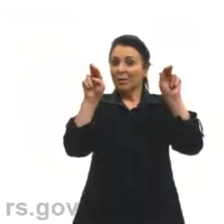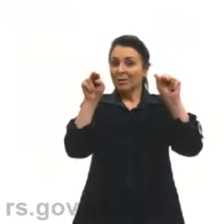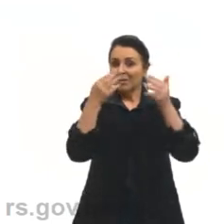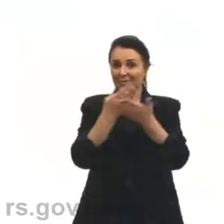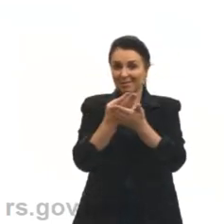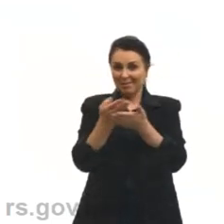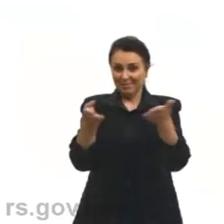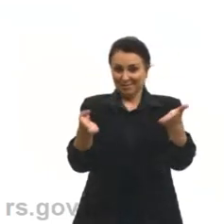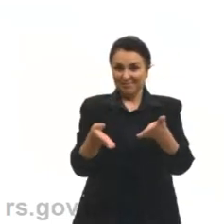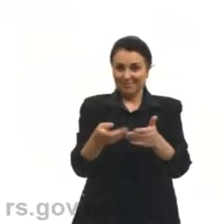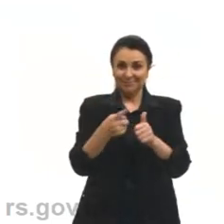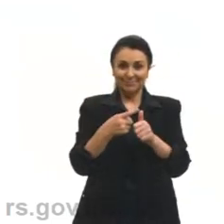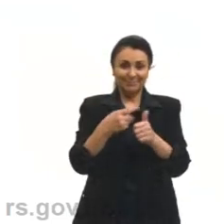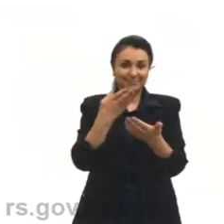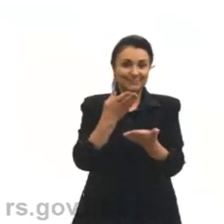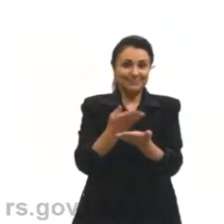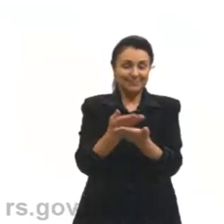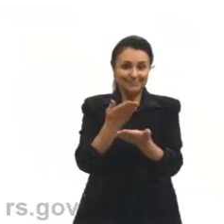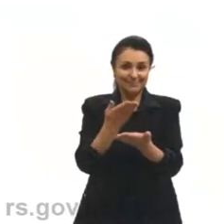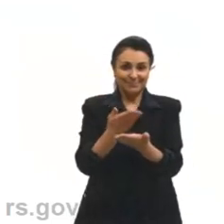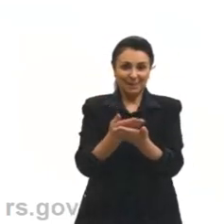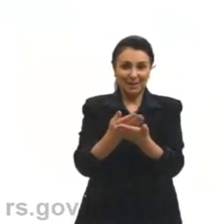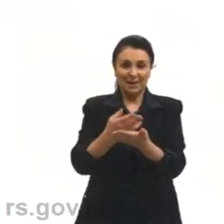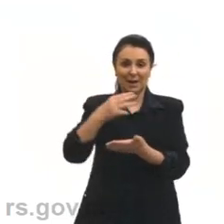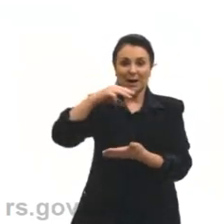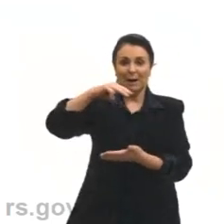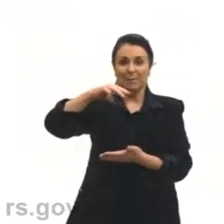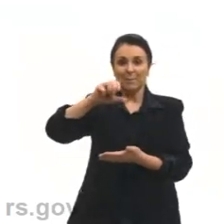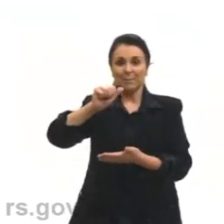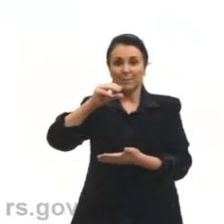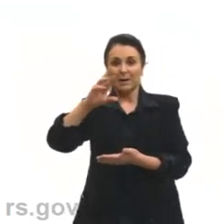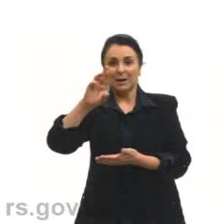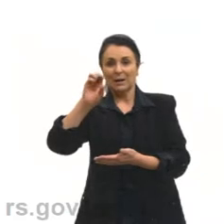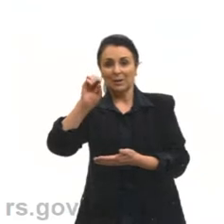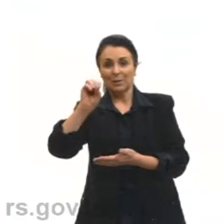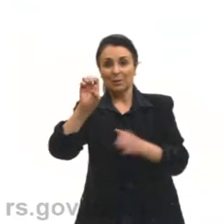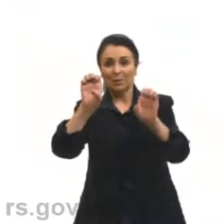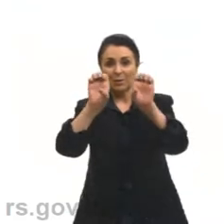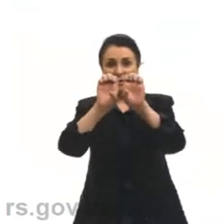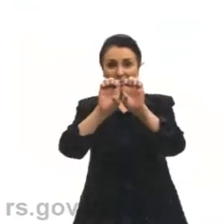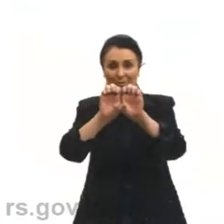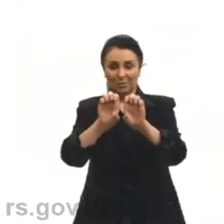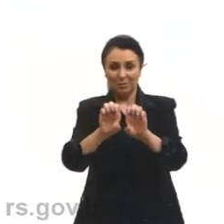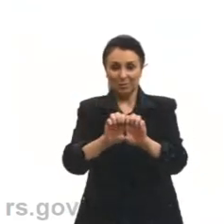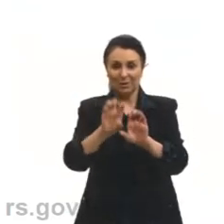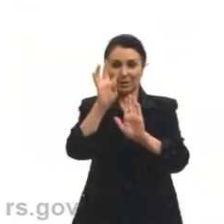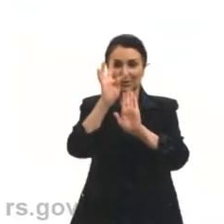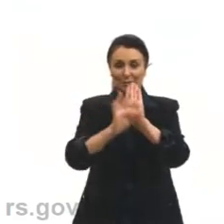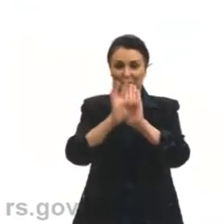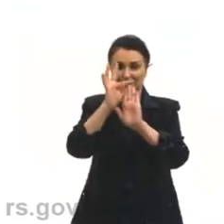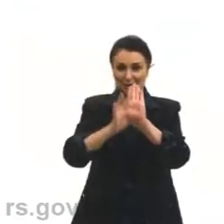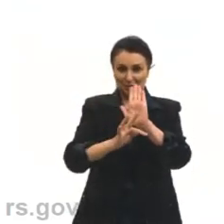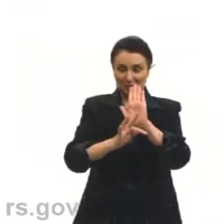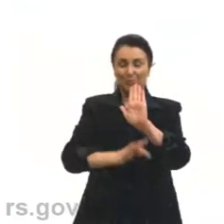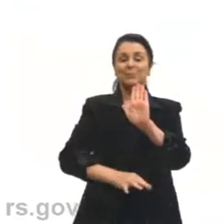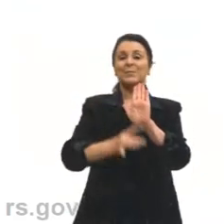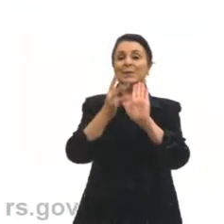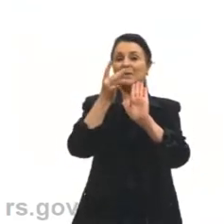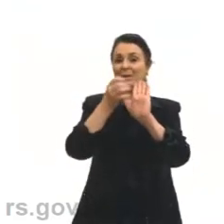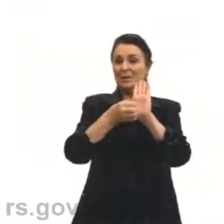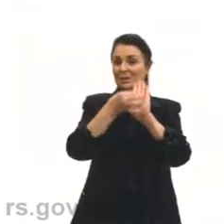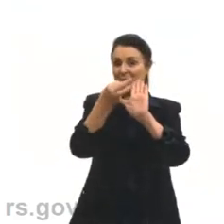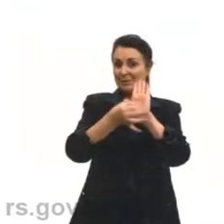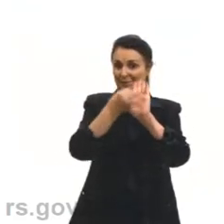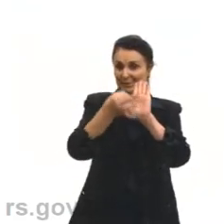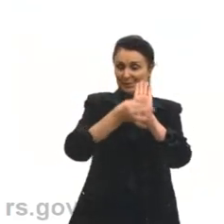na primeira aula, que é Macroestrutura do Texto Dissertativo Argumentativo. Aqui está o meu nome,